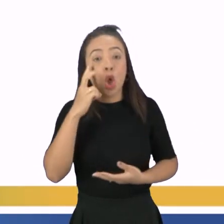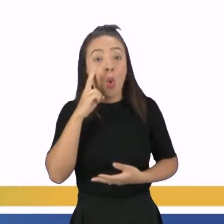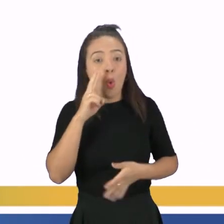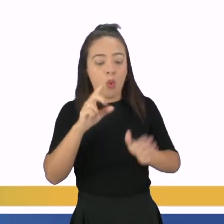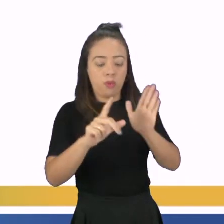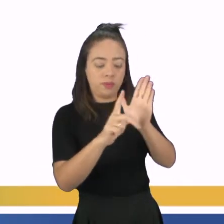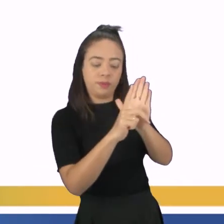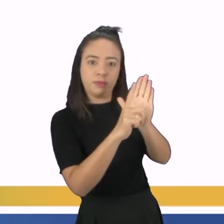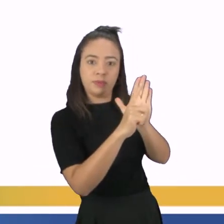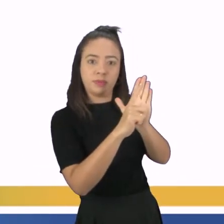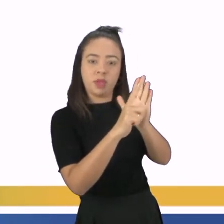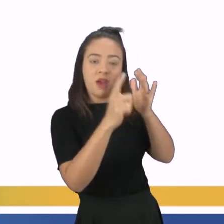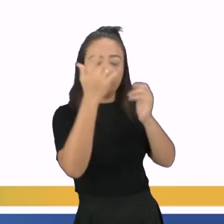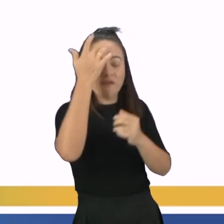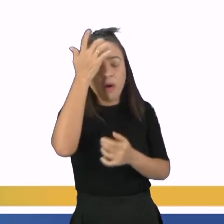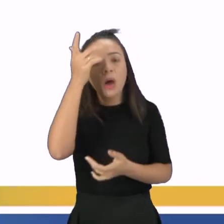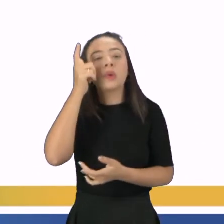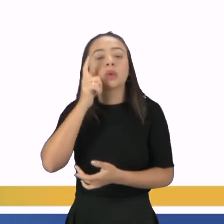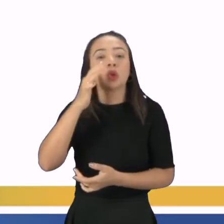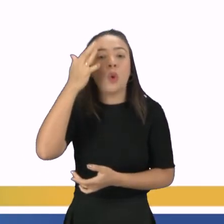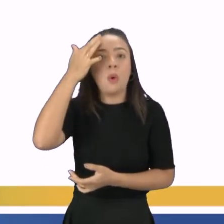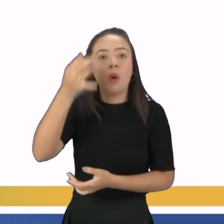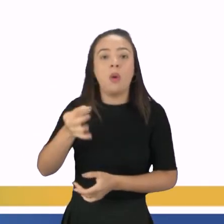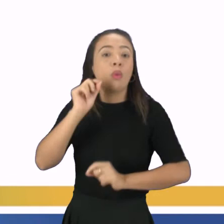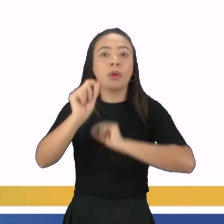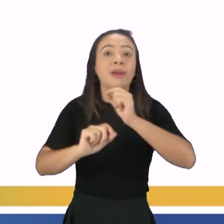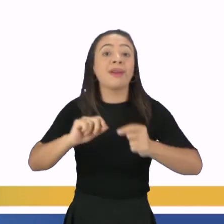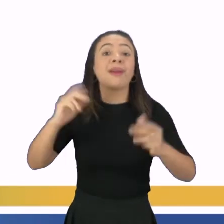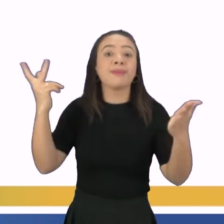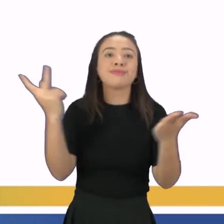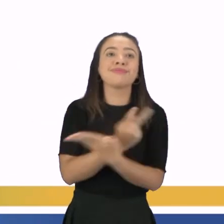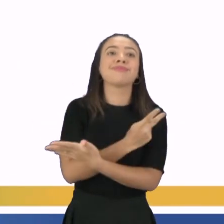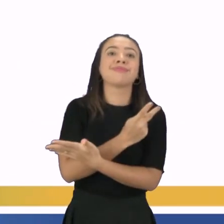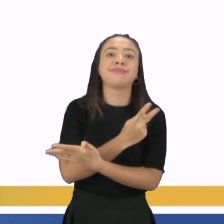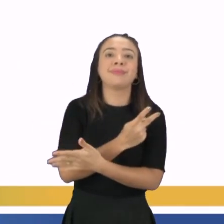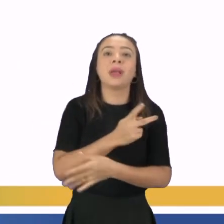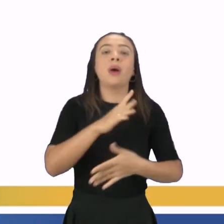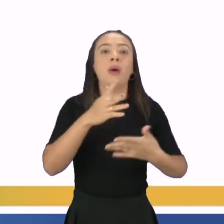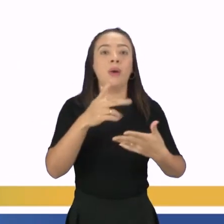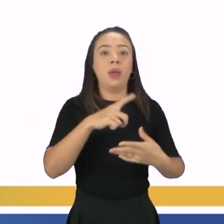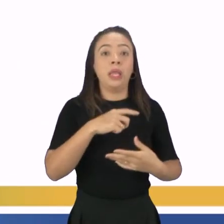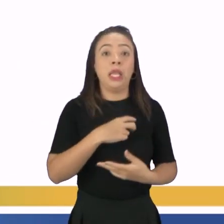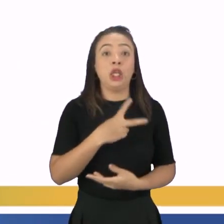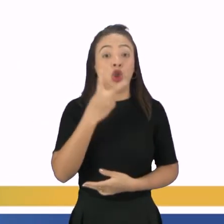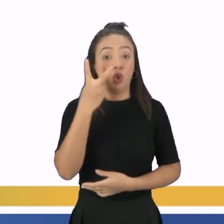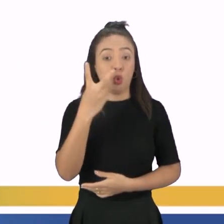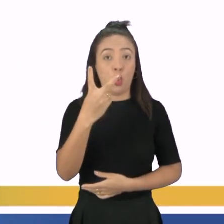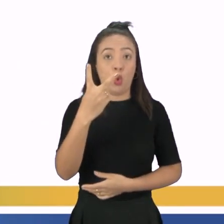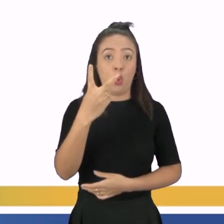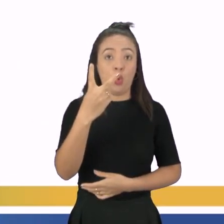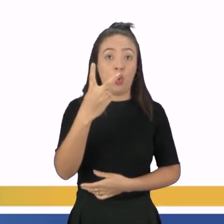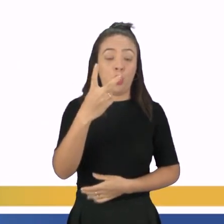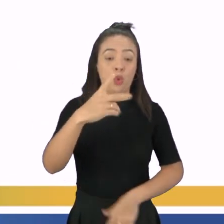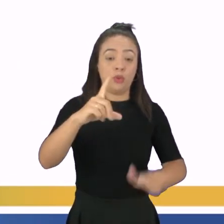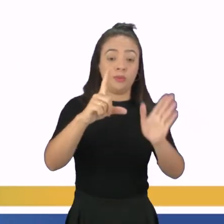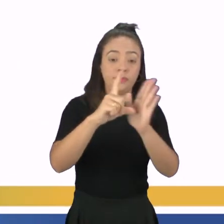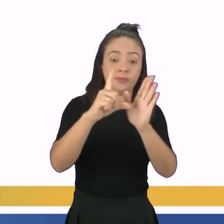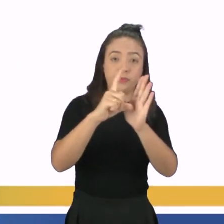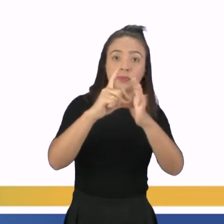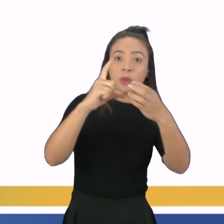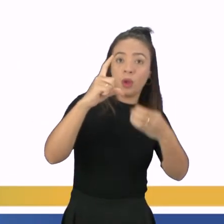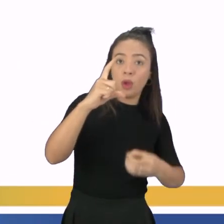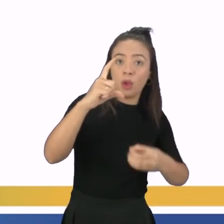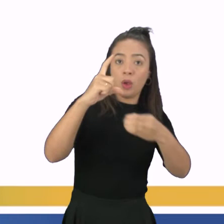reprodutor masculino É bem tranquilo de entender o que é vasectomia, tá? É aquele corte daqueles dois tubuluzinhos que saem dos testículos